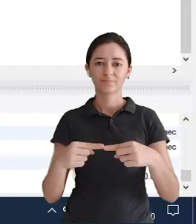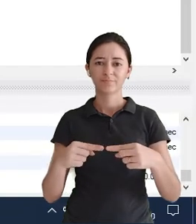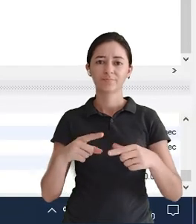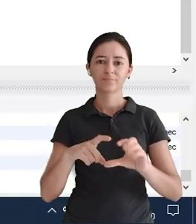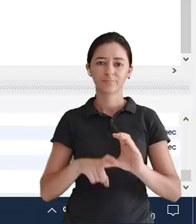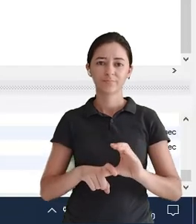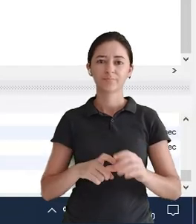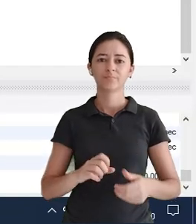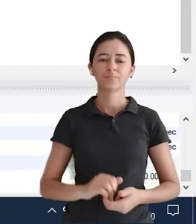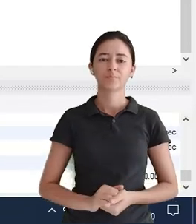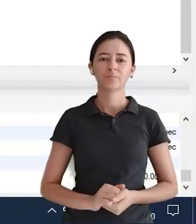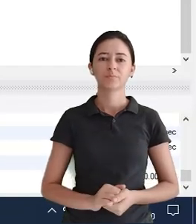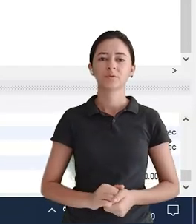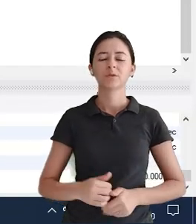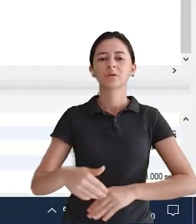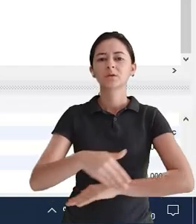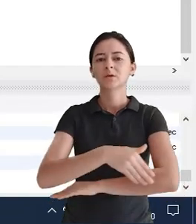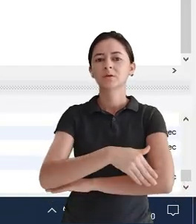estado